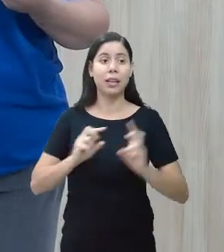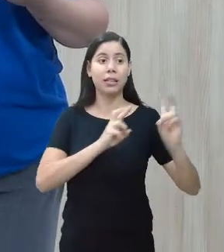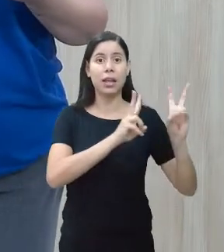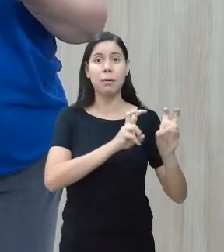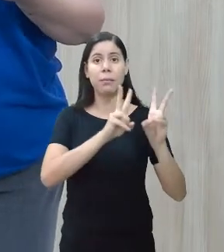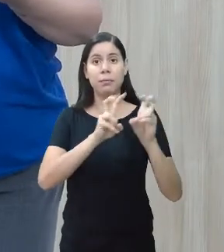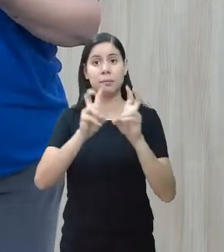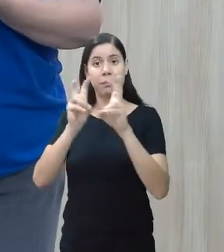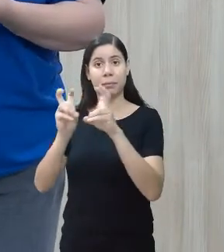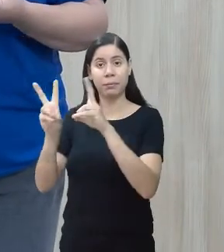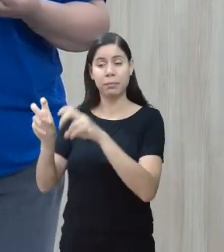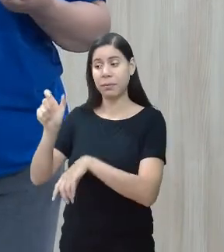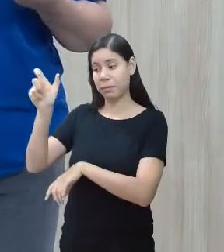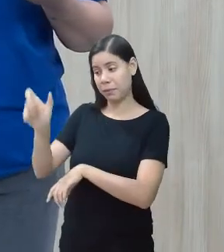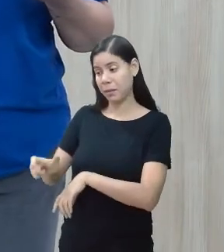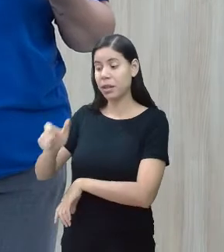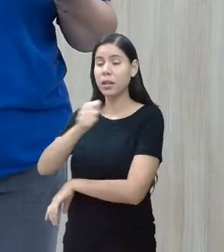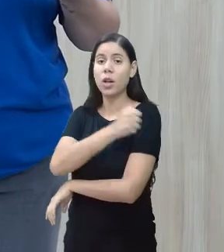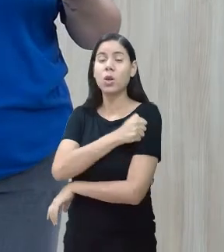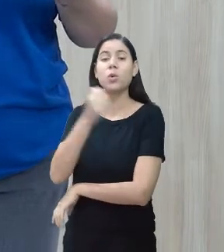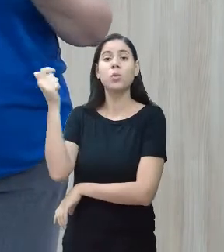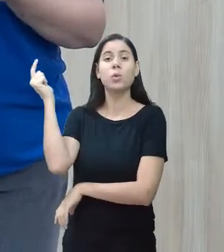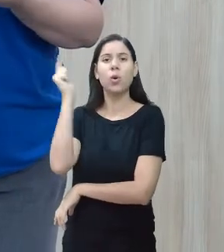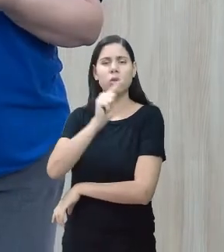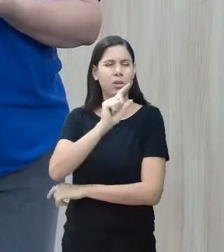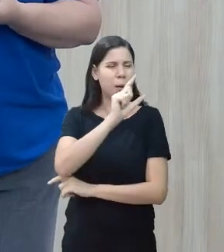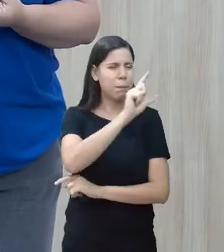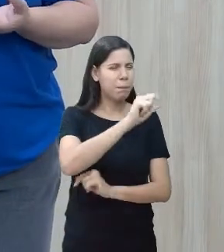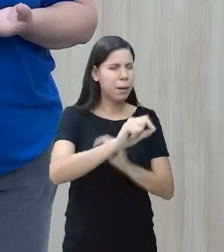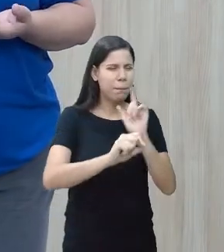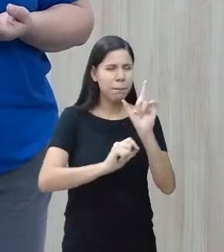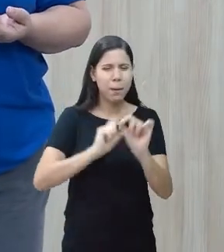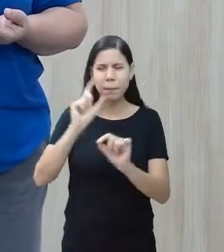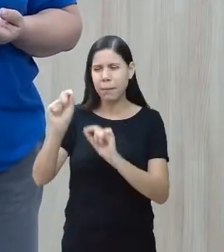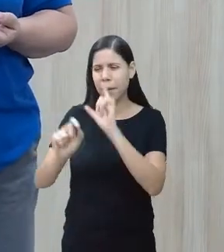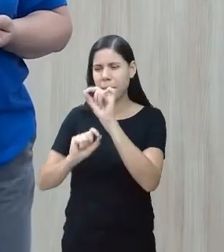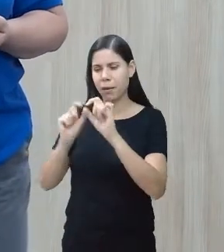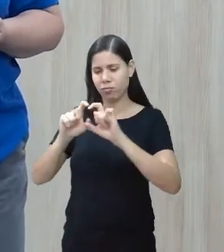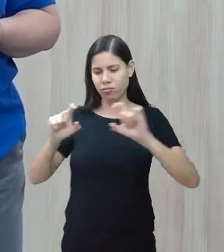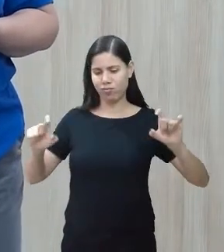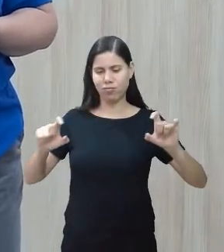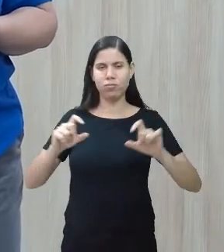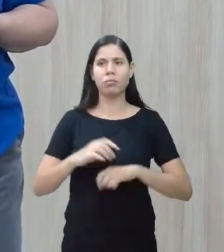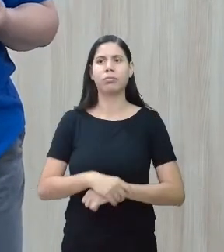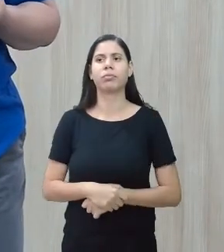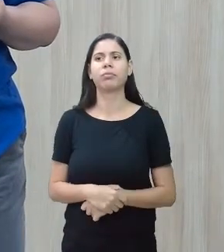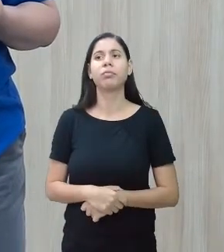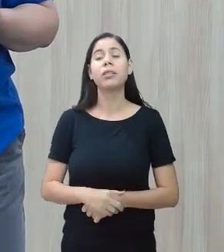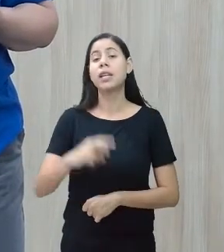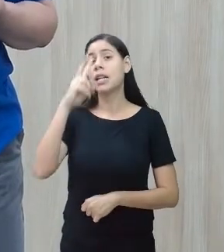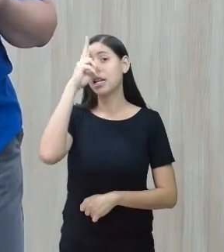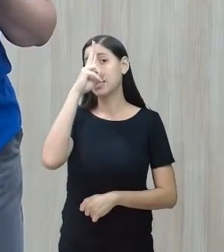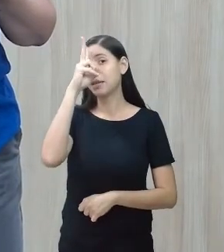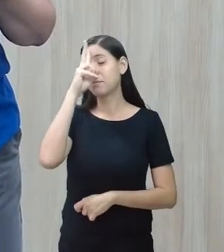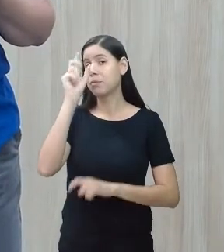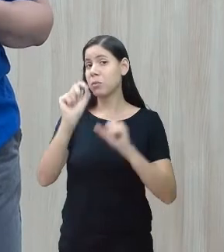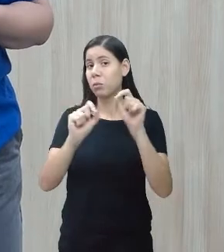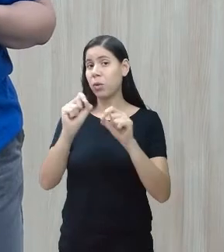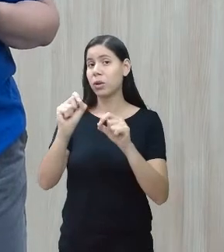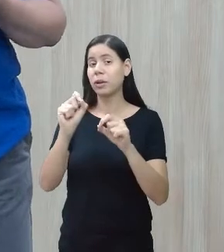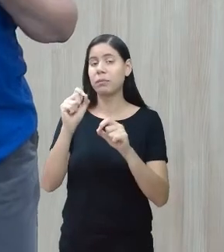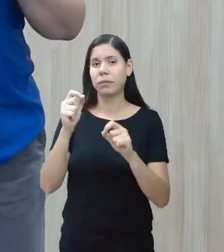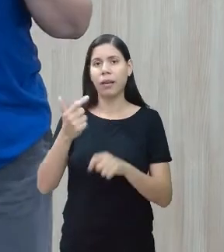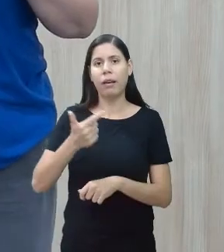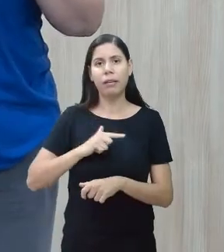estudante, ele consiga e ele vá lá selecionar o que ele quer dizer. Lembrando também que esses